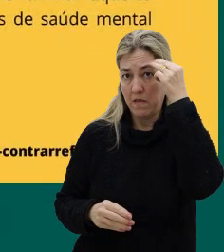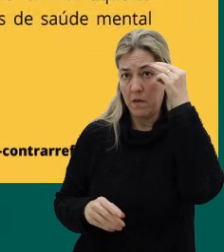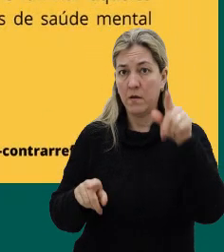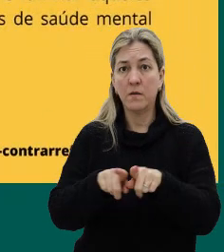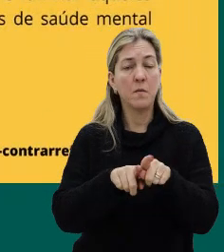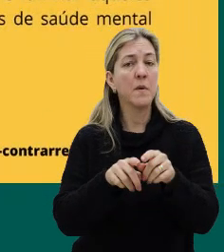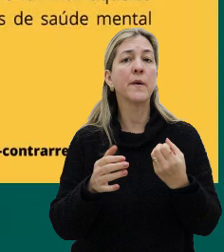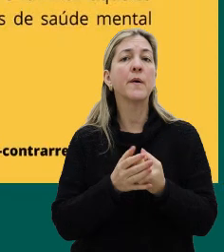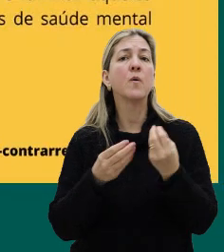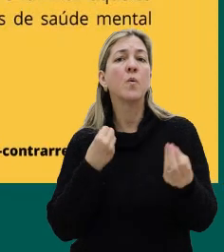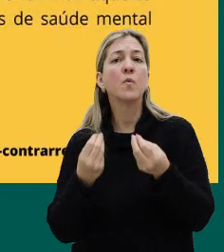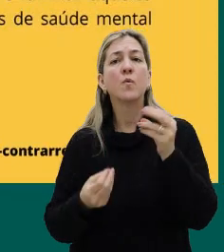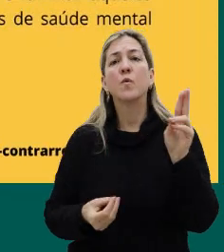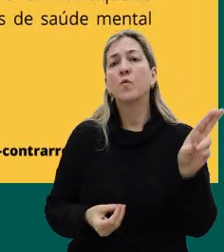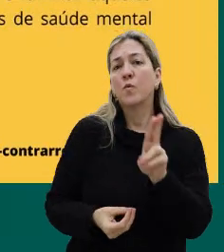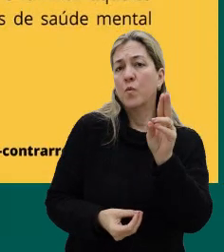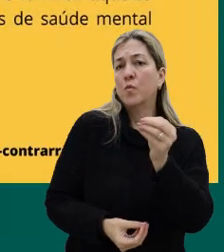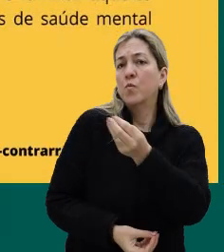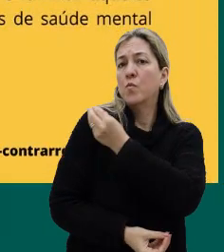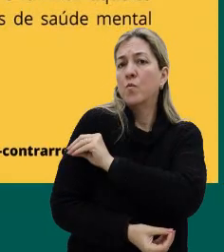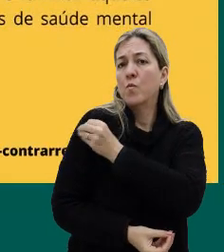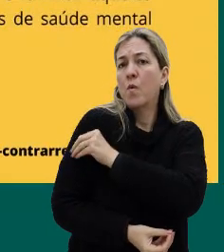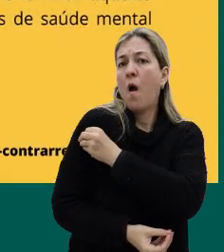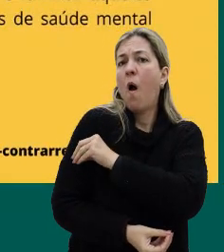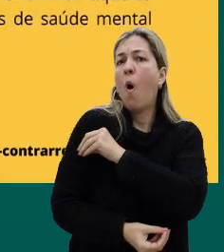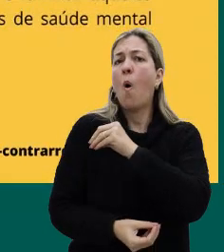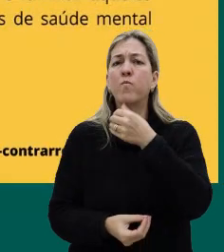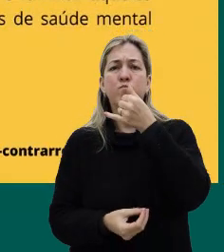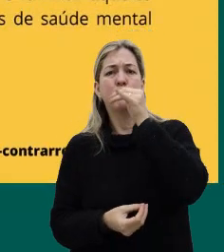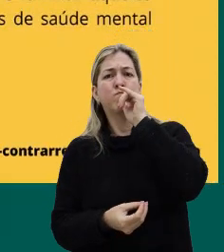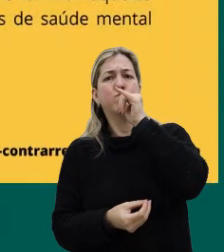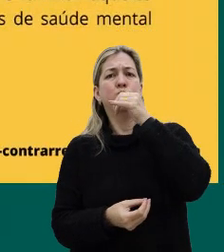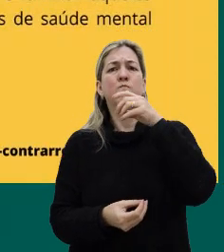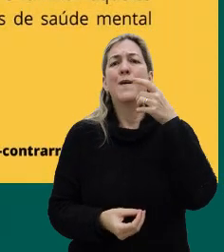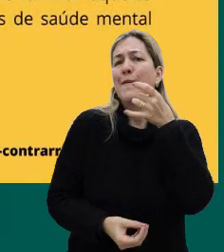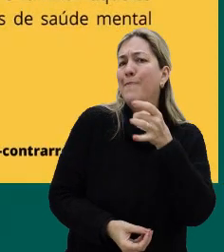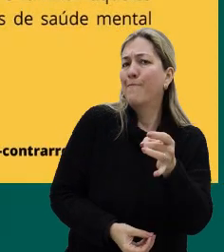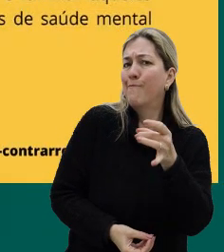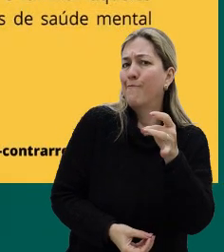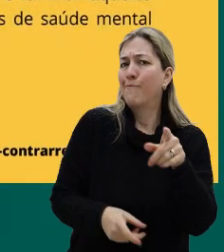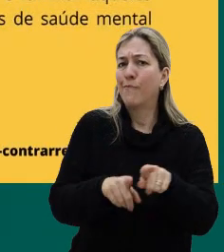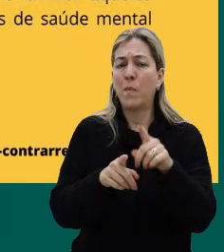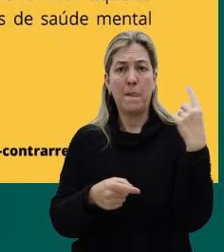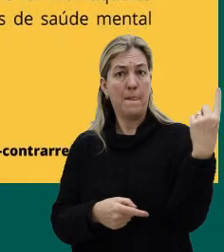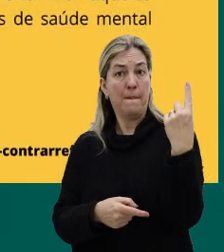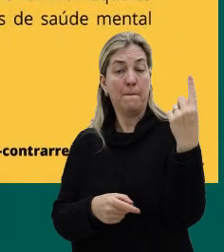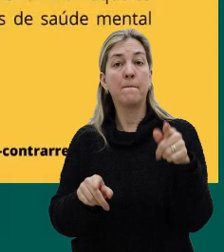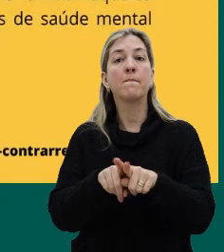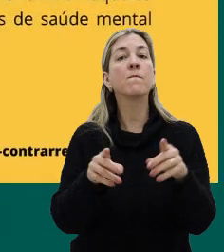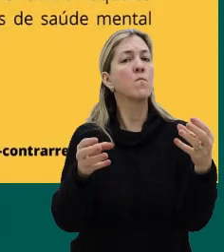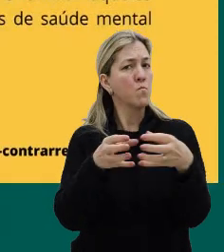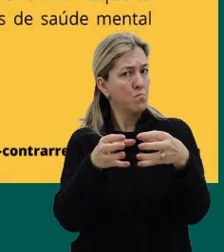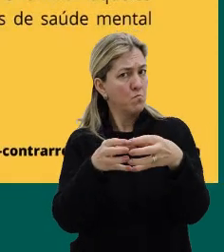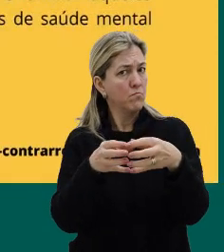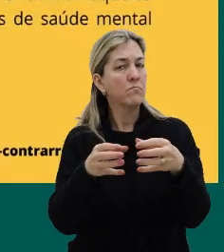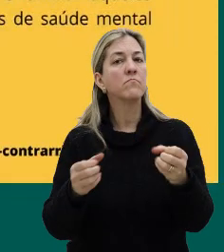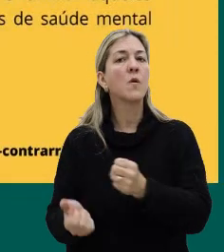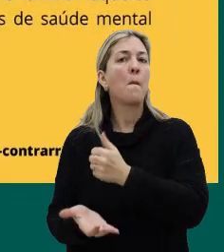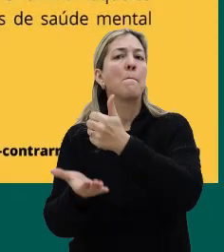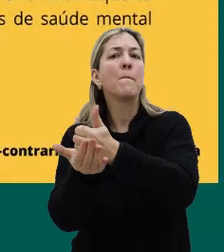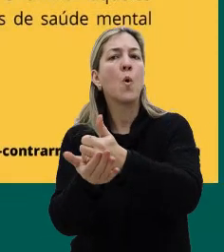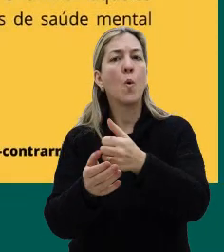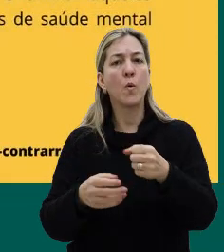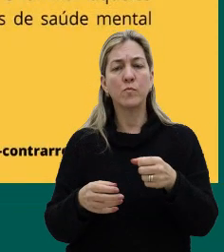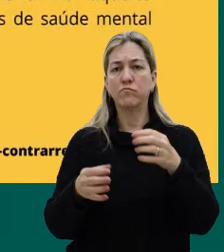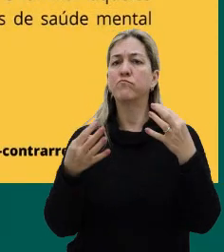aquelas que fazem uso de álcool e drogas, né. Então, no lugar do isolamento, né, entra em conjunto com outras unidades de apoio,